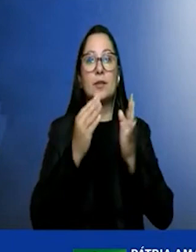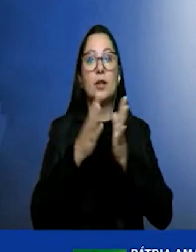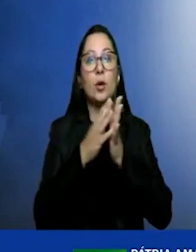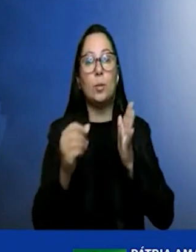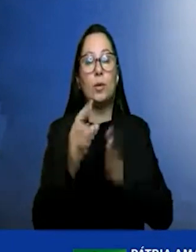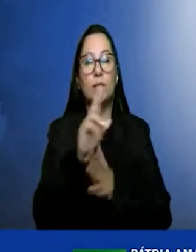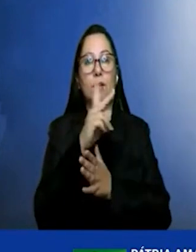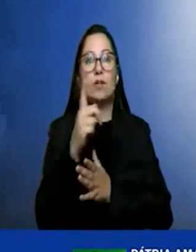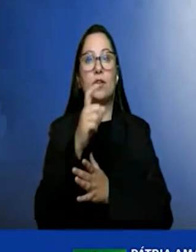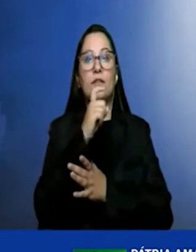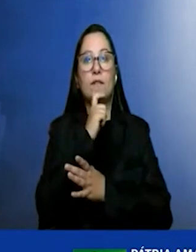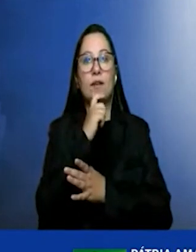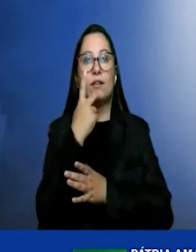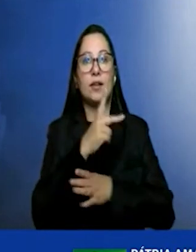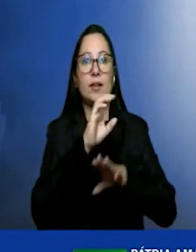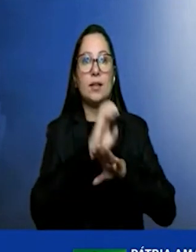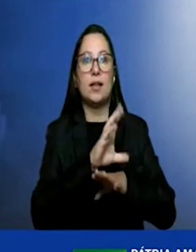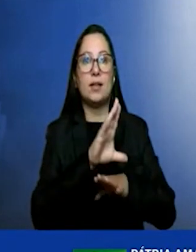Ceará,